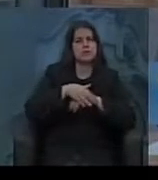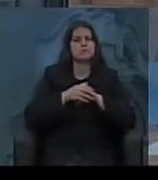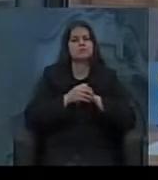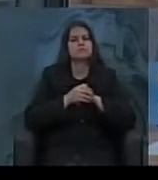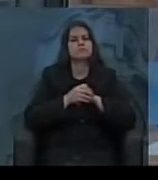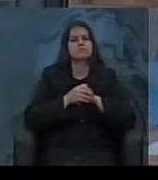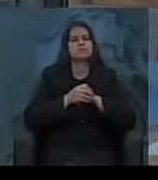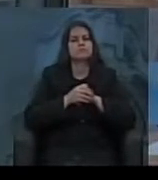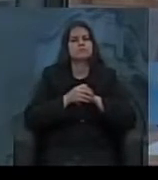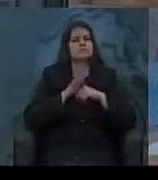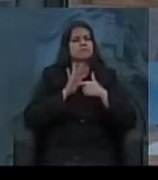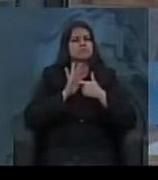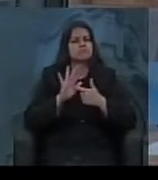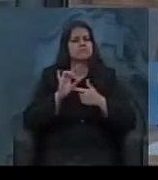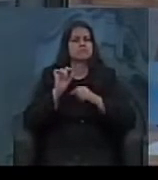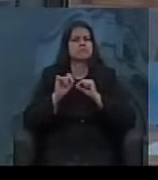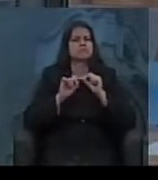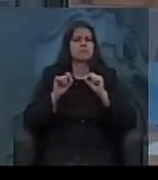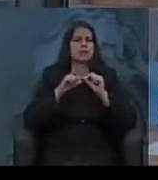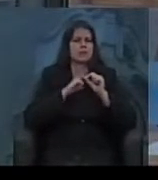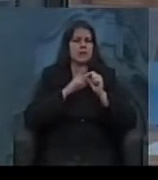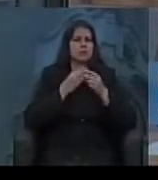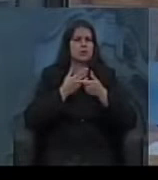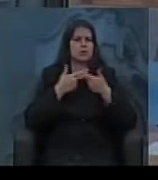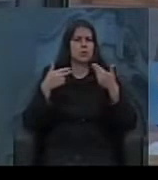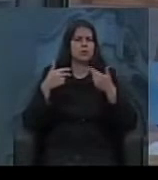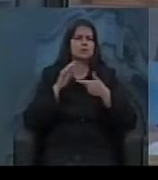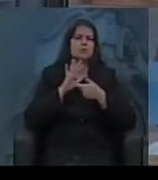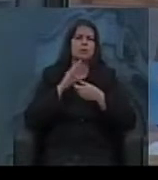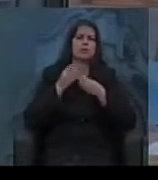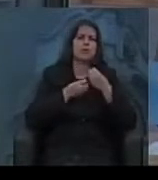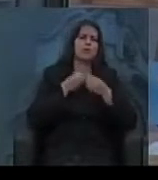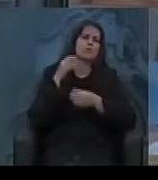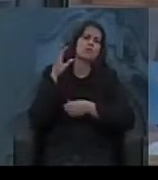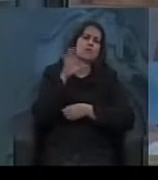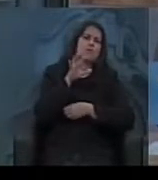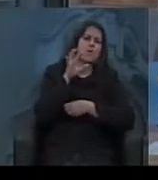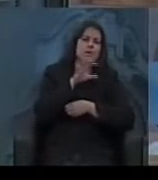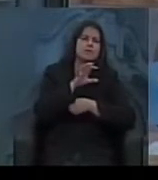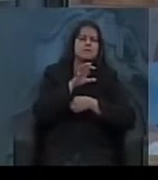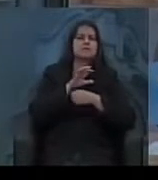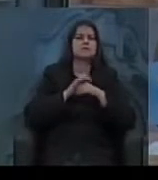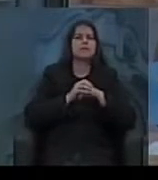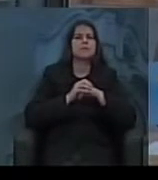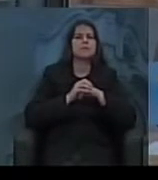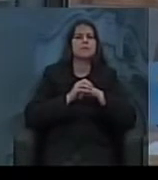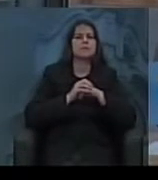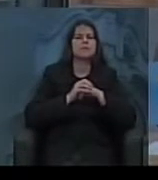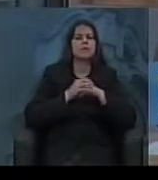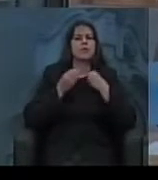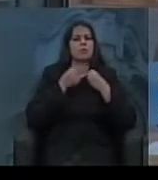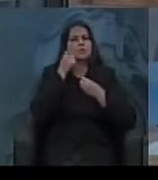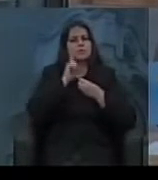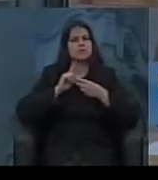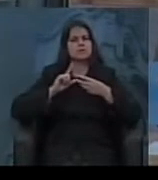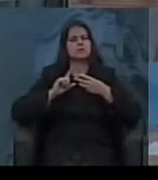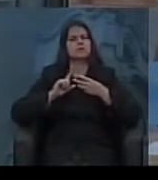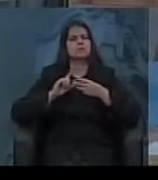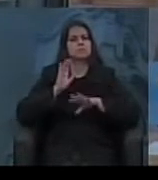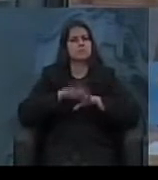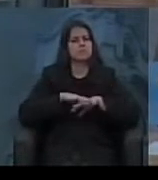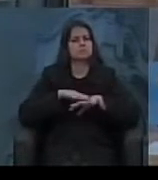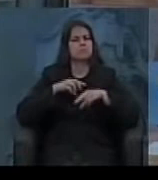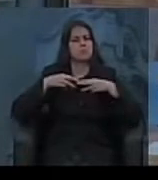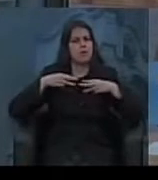trazendo um pouco da plataforma, que tem muito até da influência do movimento tenentista, ele traz a questão da moralização da administração pública,